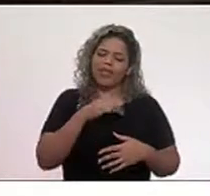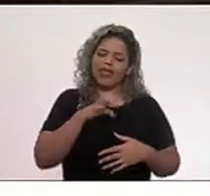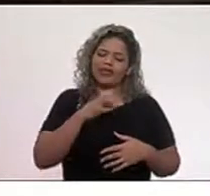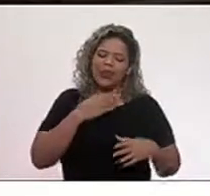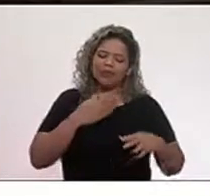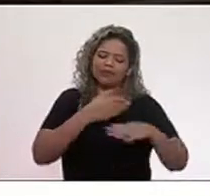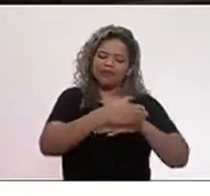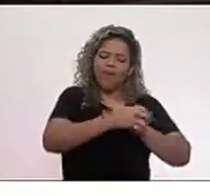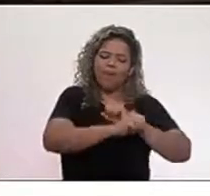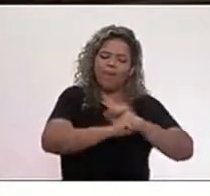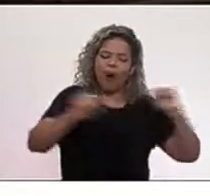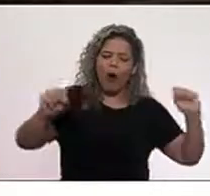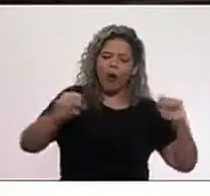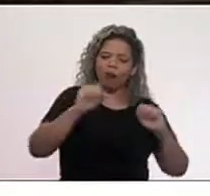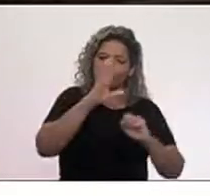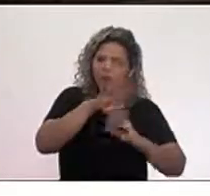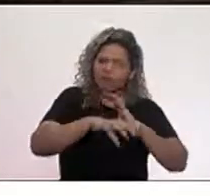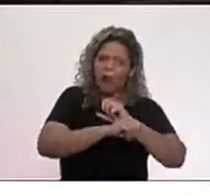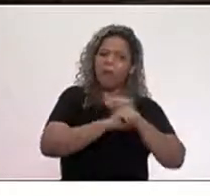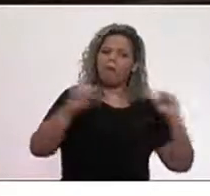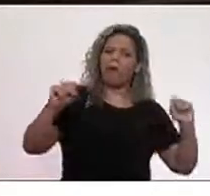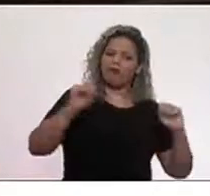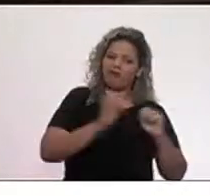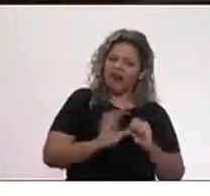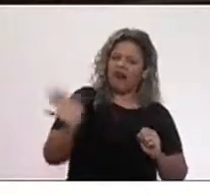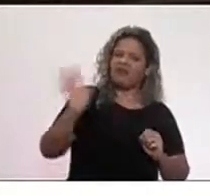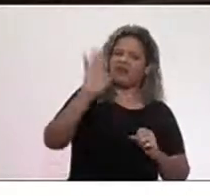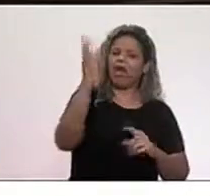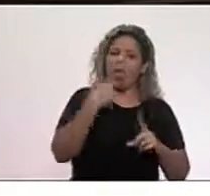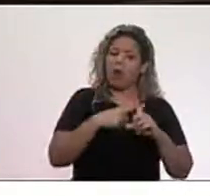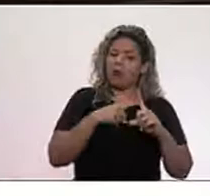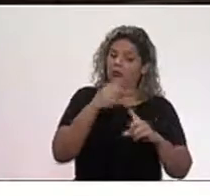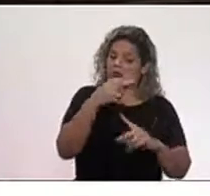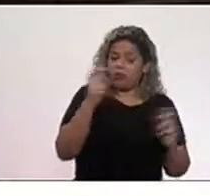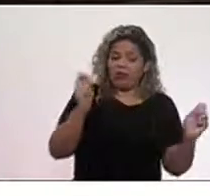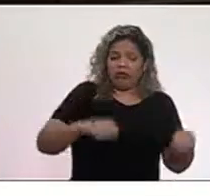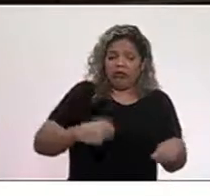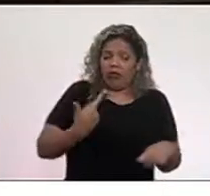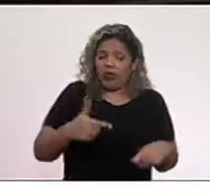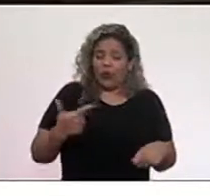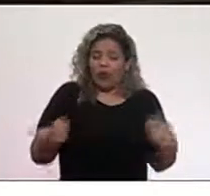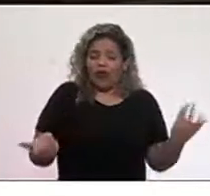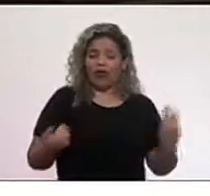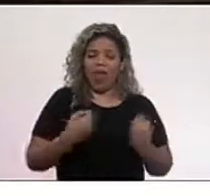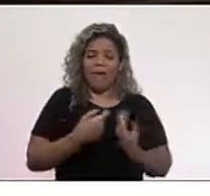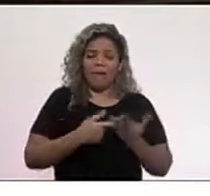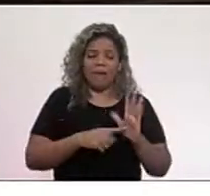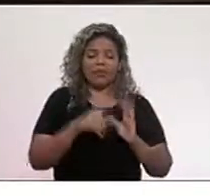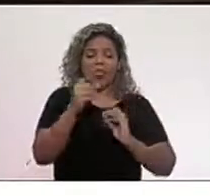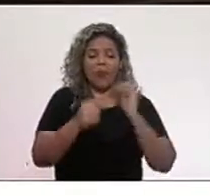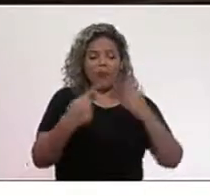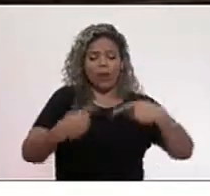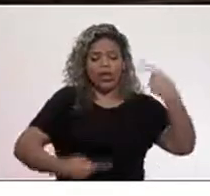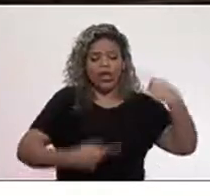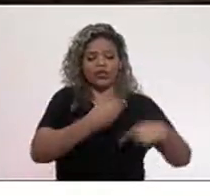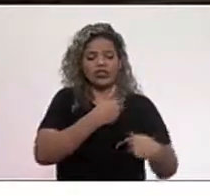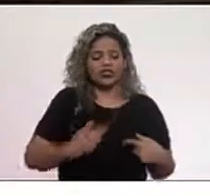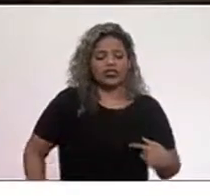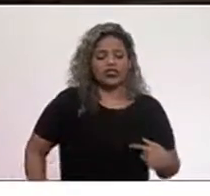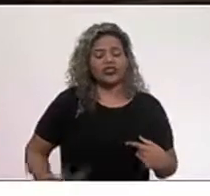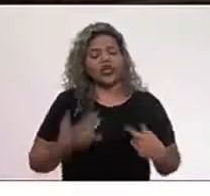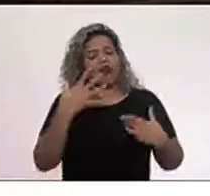seja jogado, porque tamanha é sua incompetência para apresentar uma política pública que seja